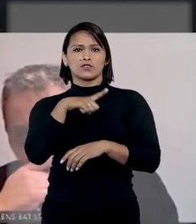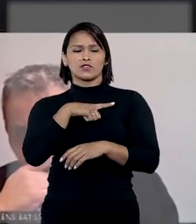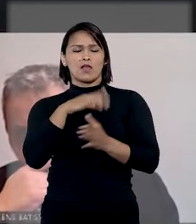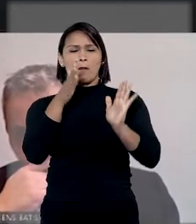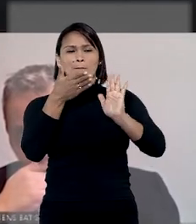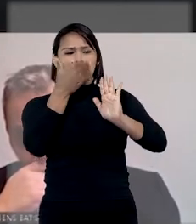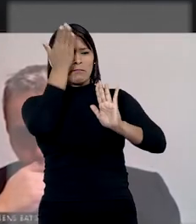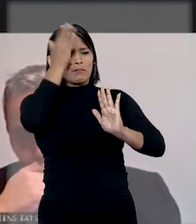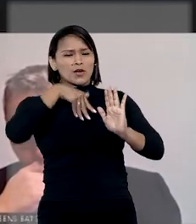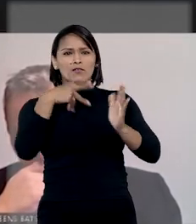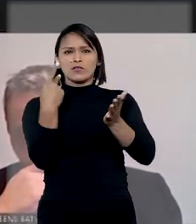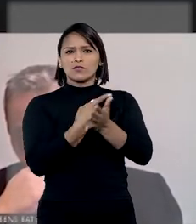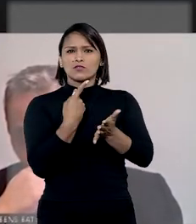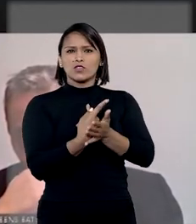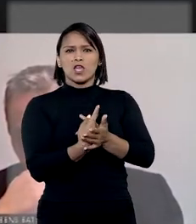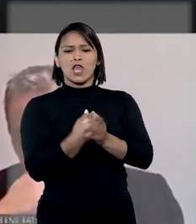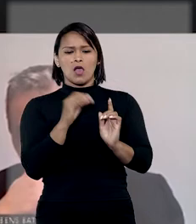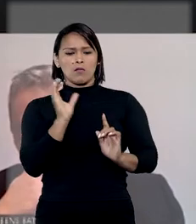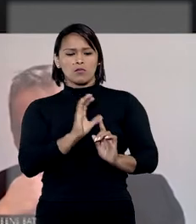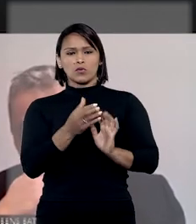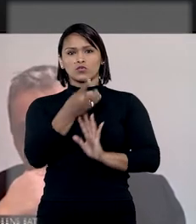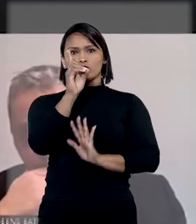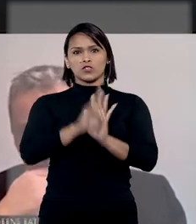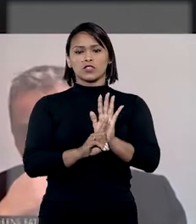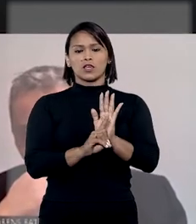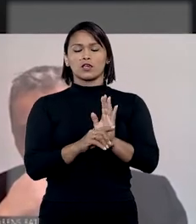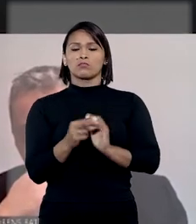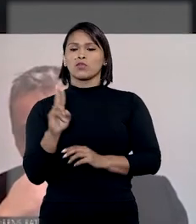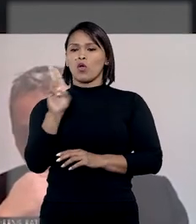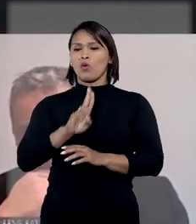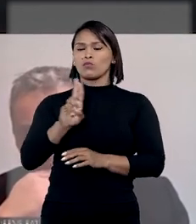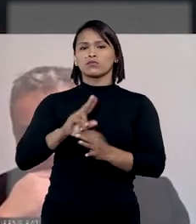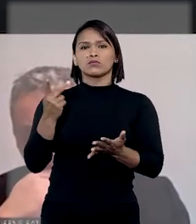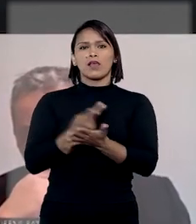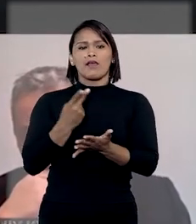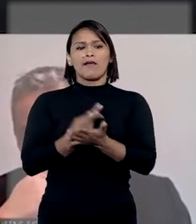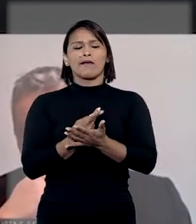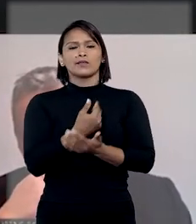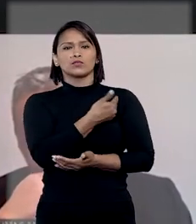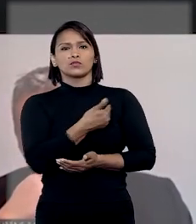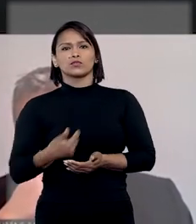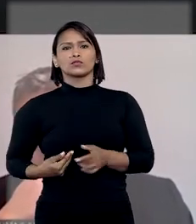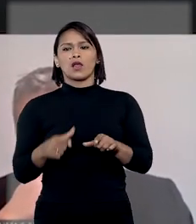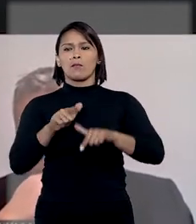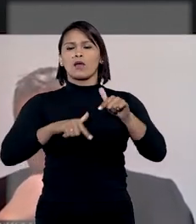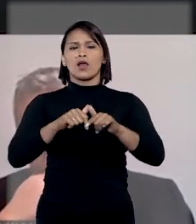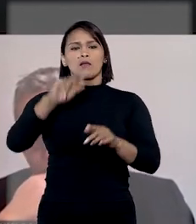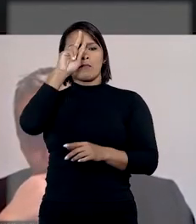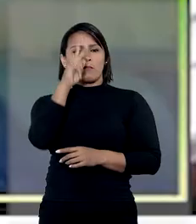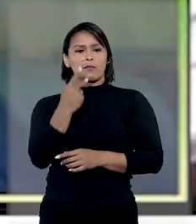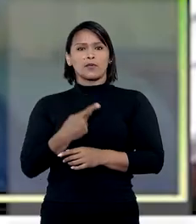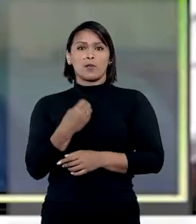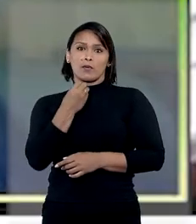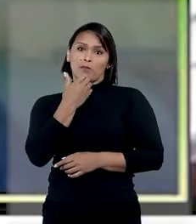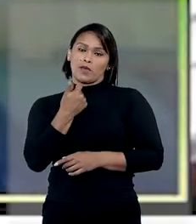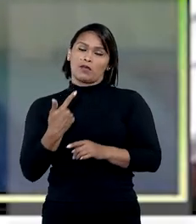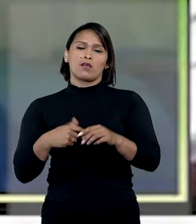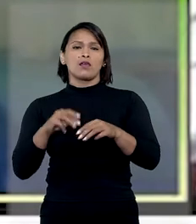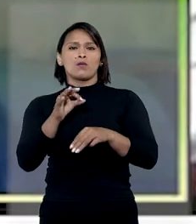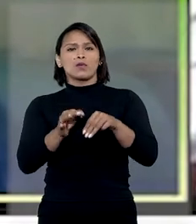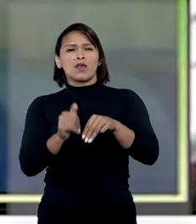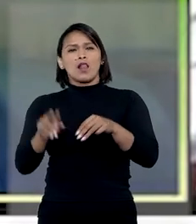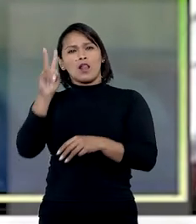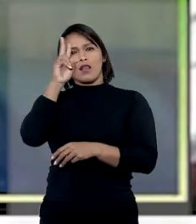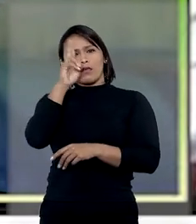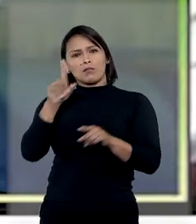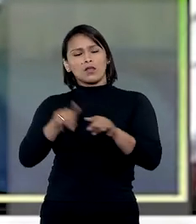houvesse comprovação de fraude, abuso de direito ou uso do cargo de forma ilícita para obtenção de benefício pessoal. O ministro lembrou